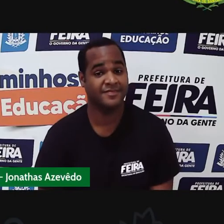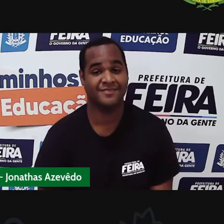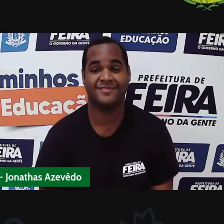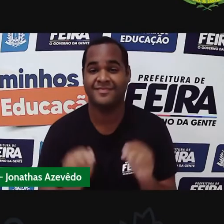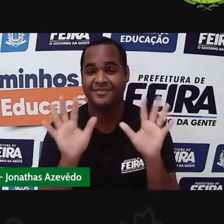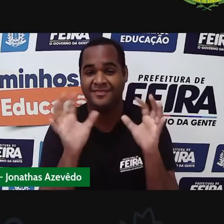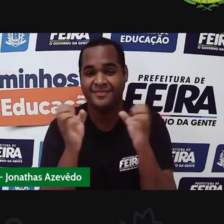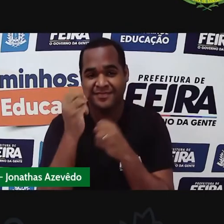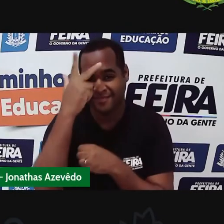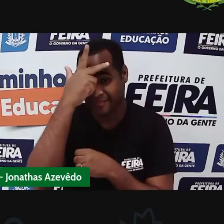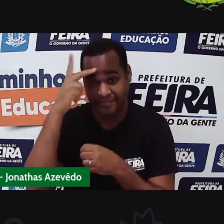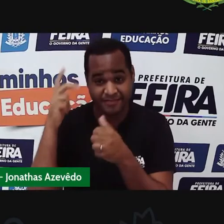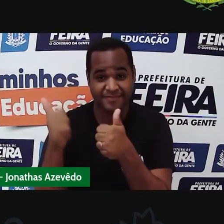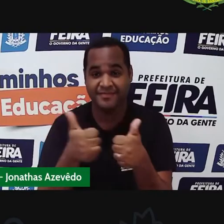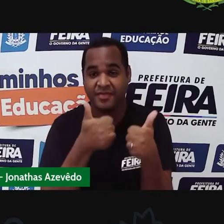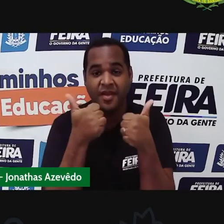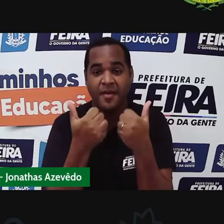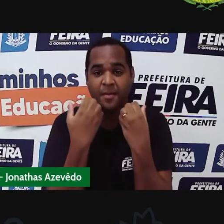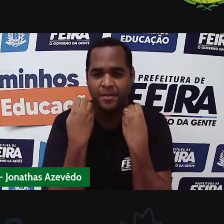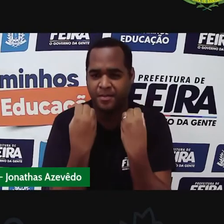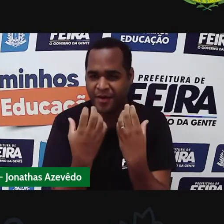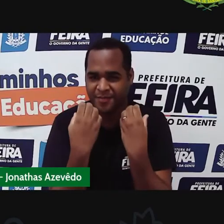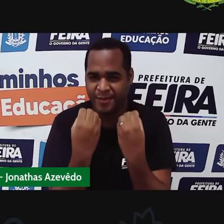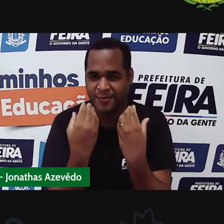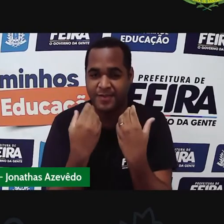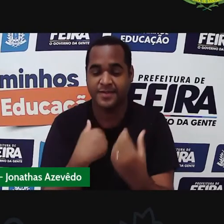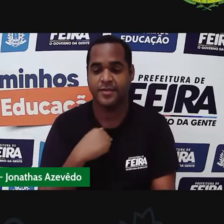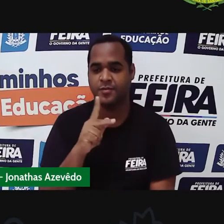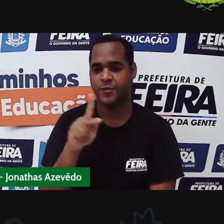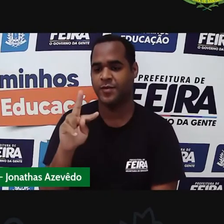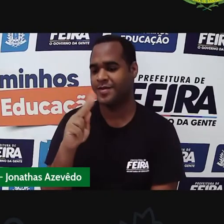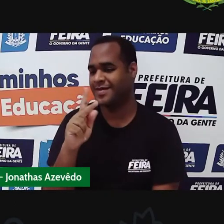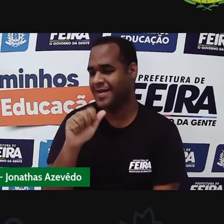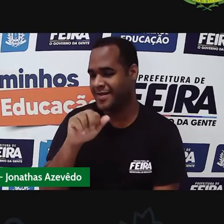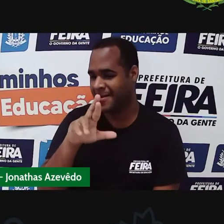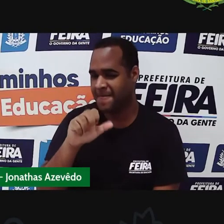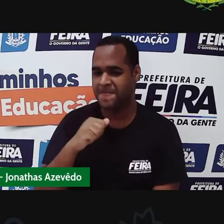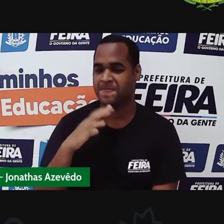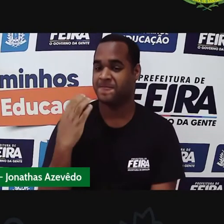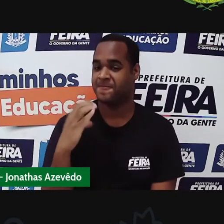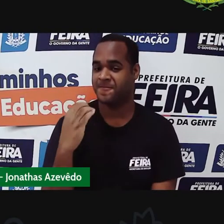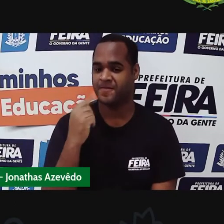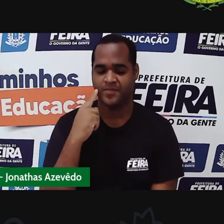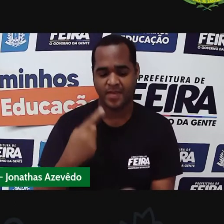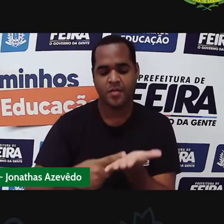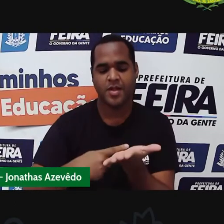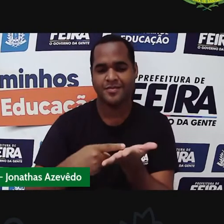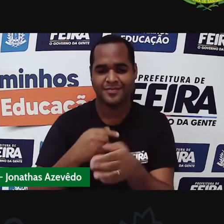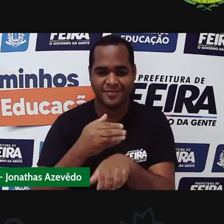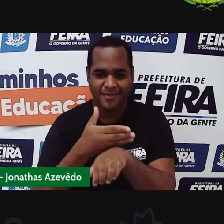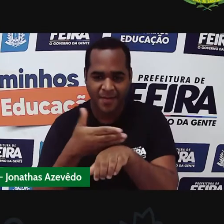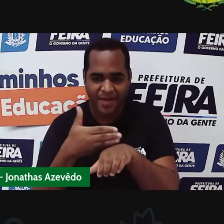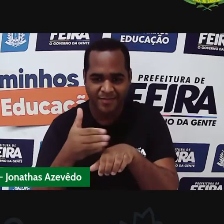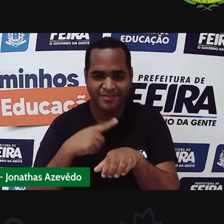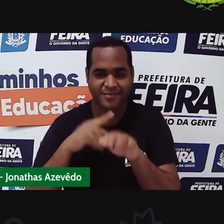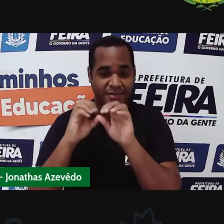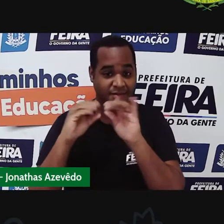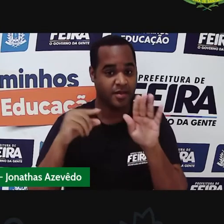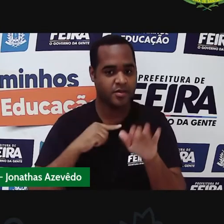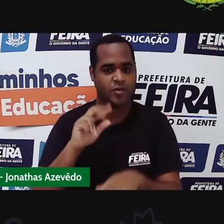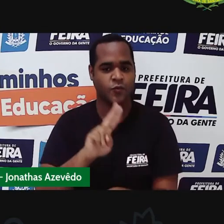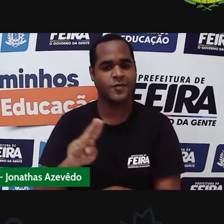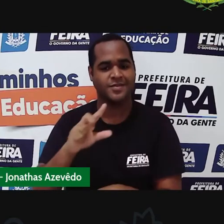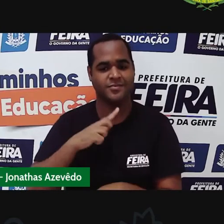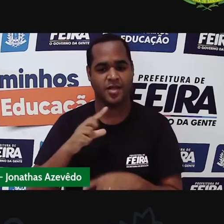Olá pessoal, tudo bem com vocês? Eu sou a professora Taira Santos de Ciências, sou uma mulher de pele clara, estou usando uma blusa